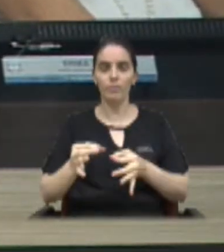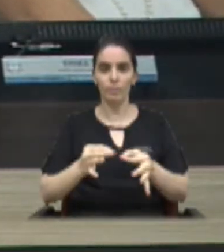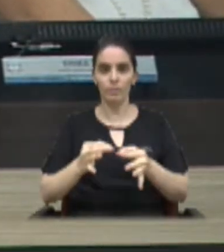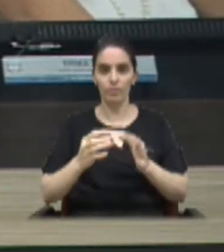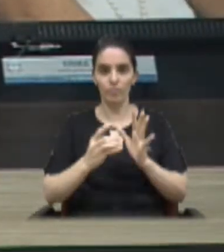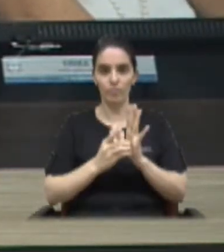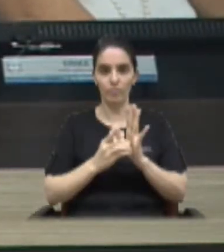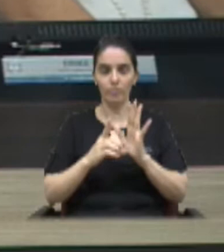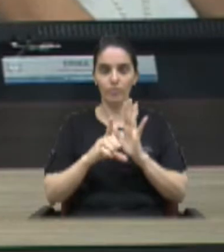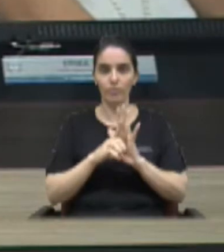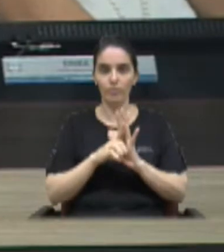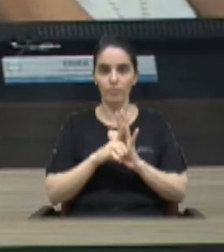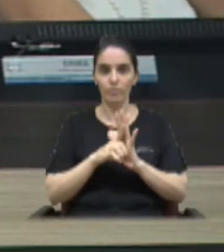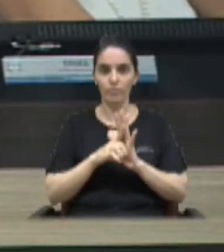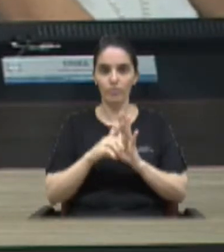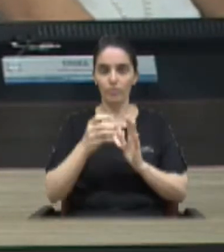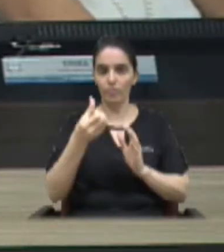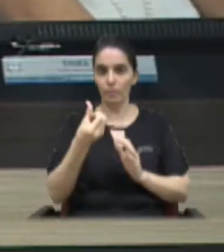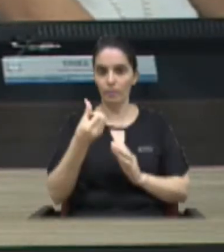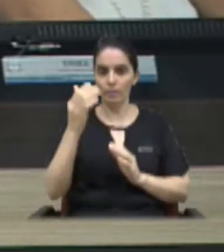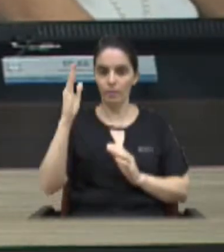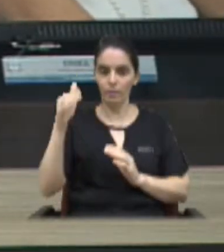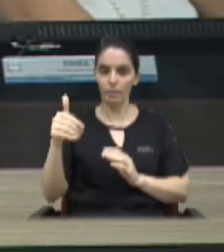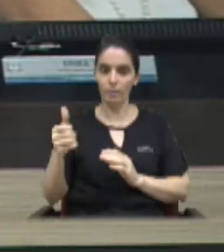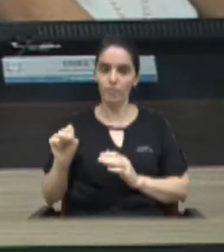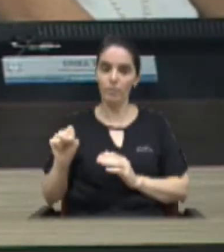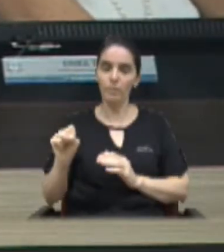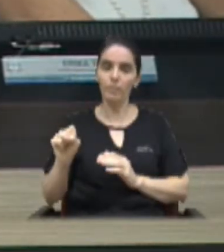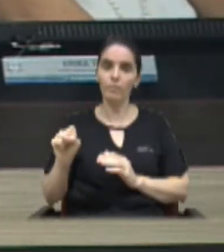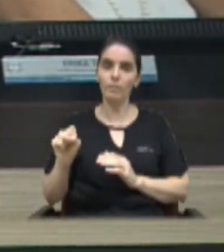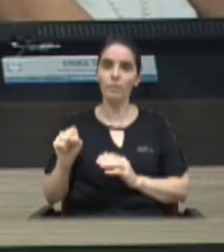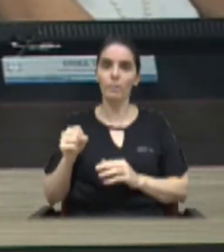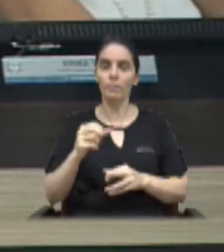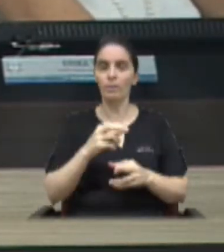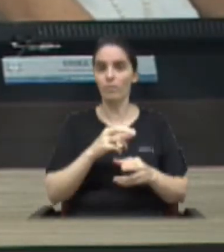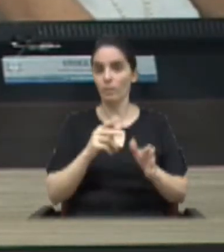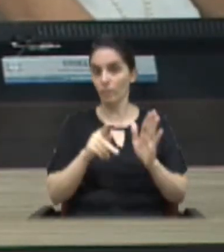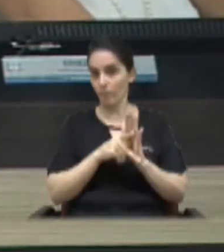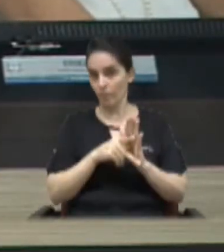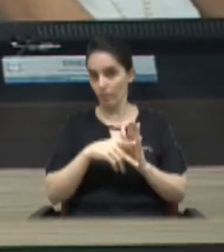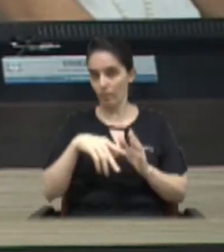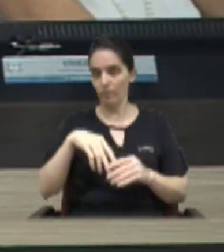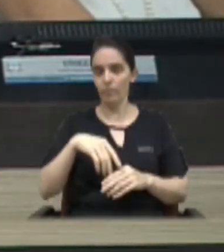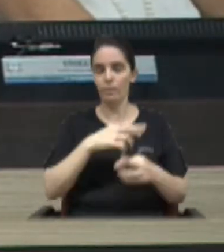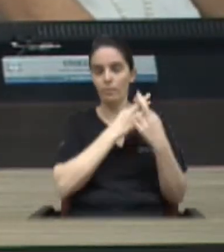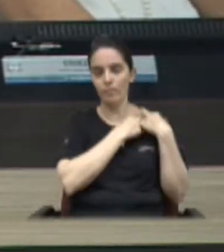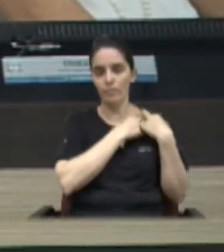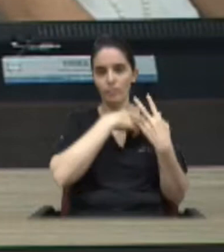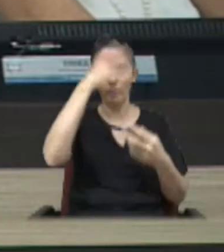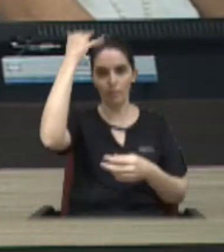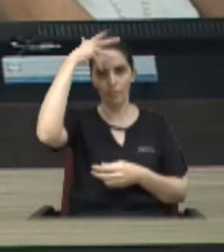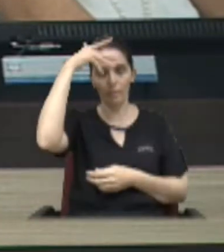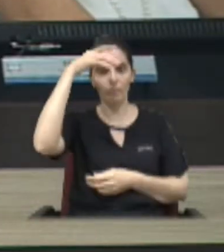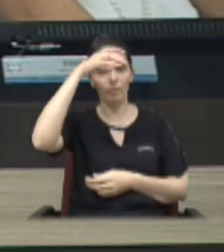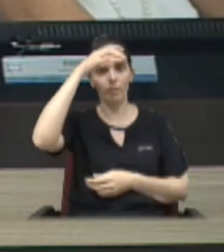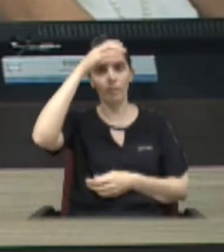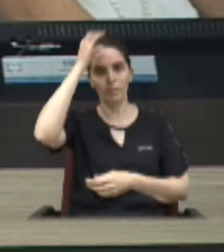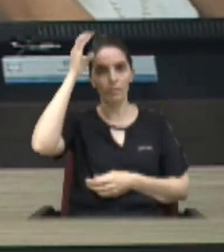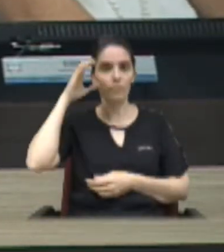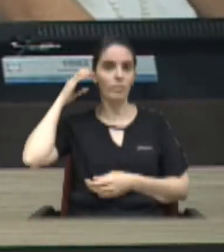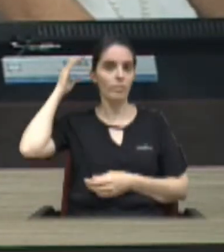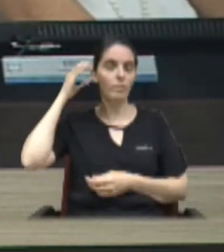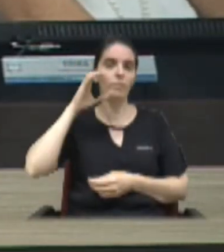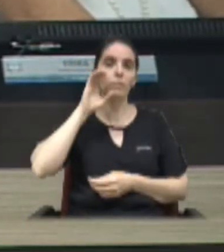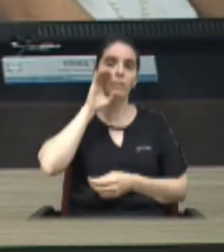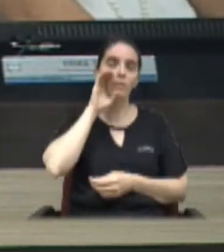decreto legislativo nº 6 de 2018 de autoria das vereadoras Érica Cristina Tanque Moia Carolina de Moraes Pontes